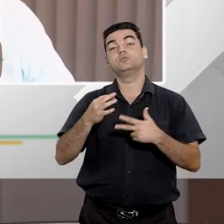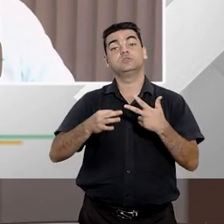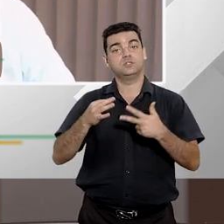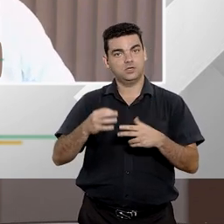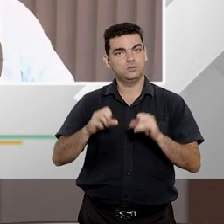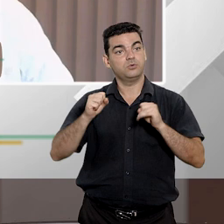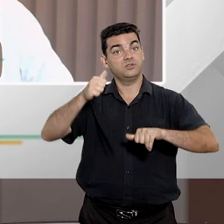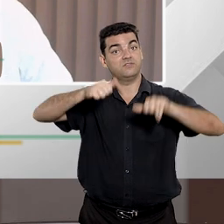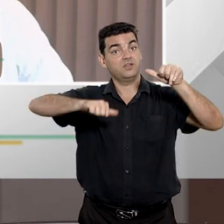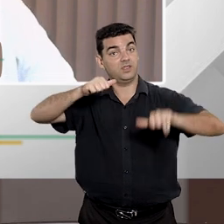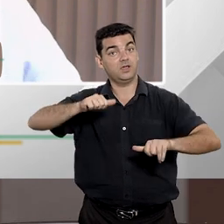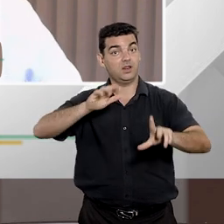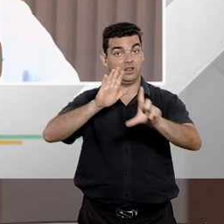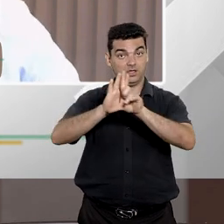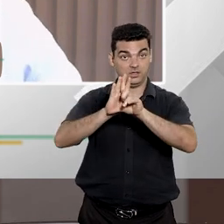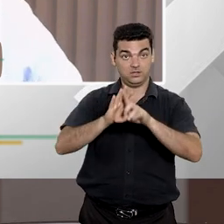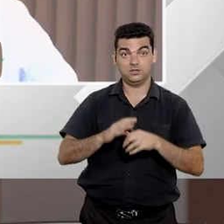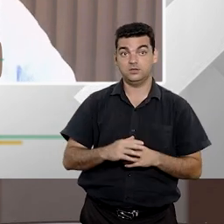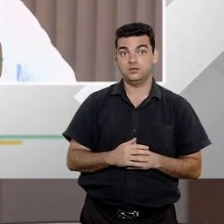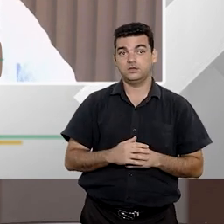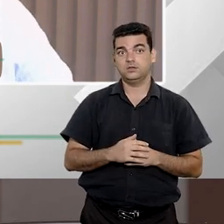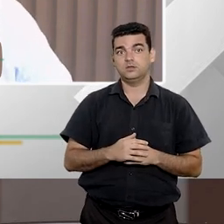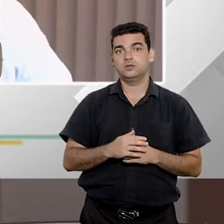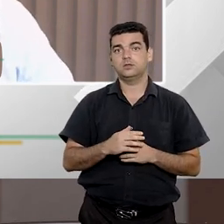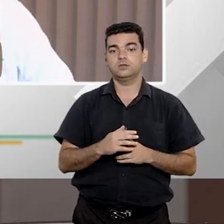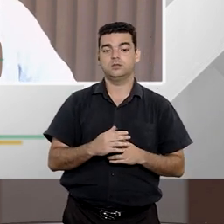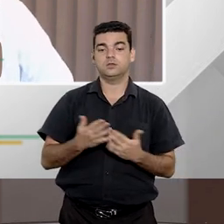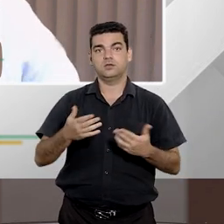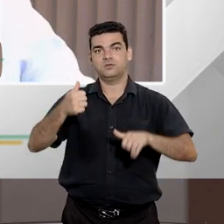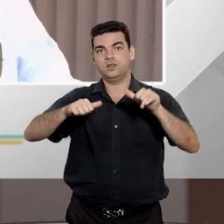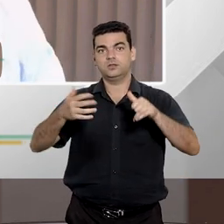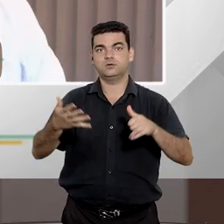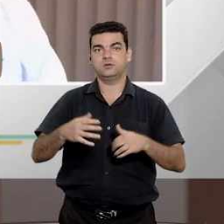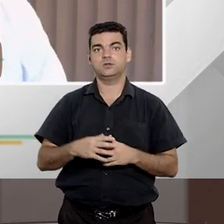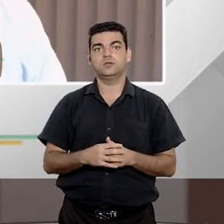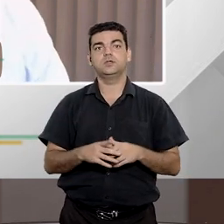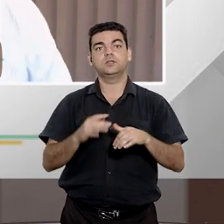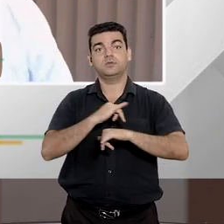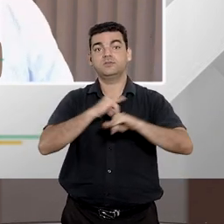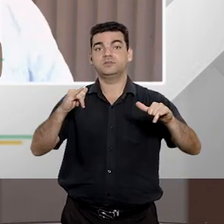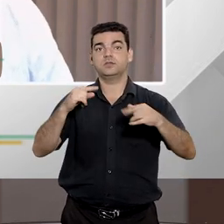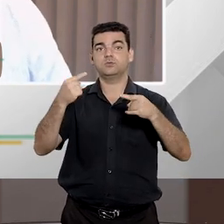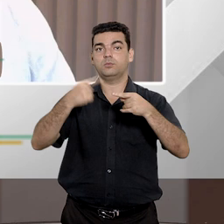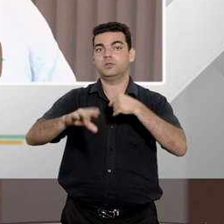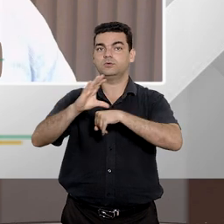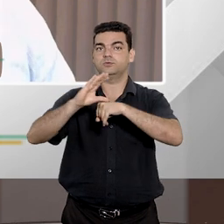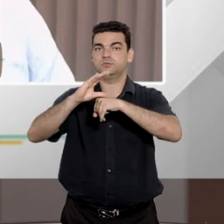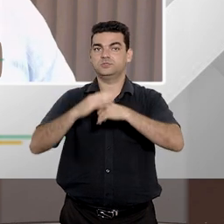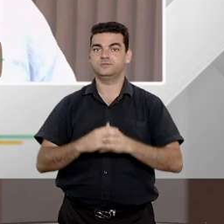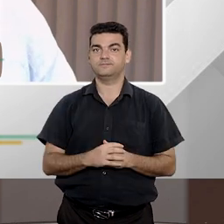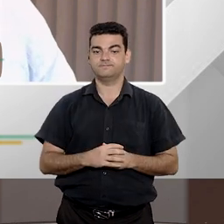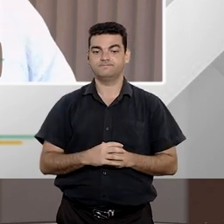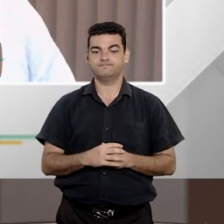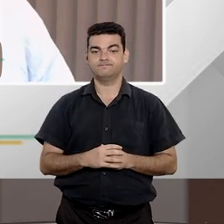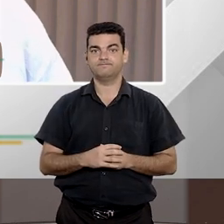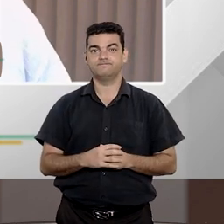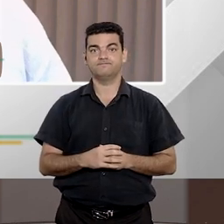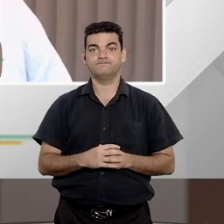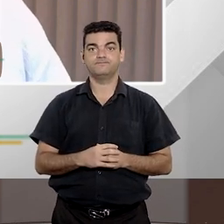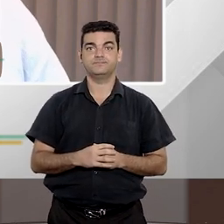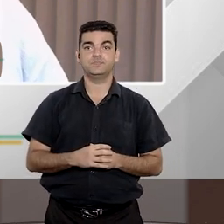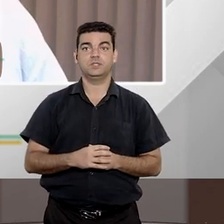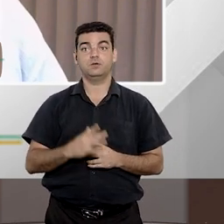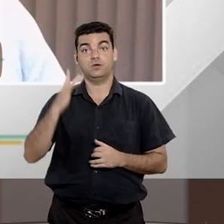análise da lei que esteja sendo apreciada e fazer essa declaração de inconstitucionalidade e eu acho a